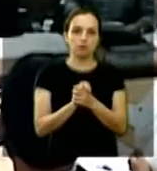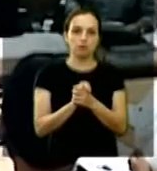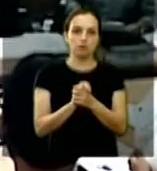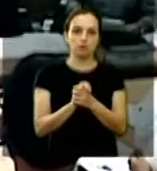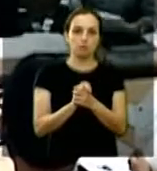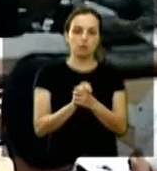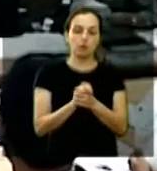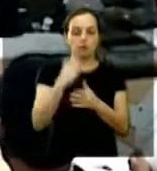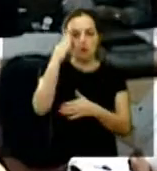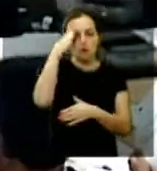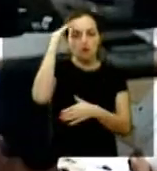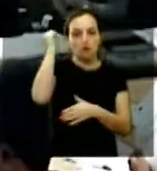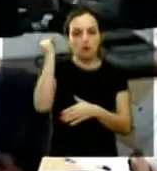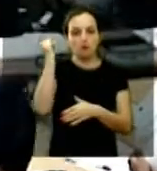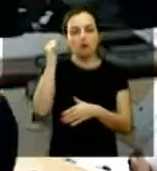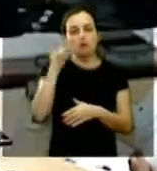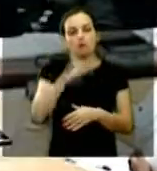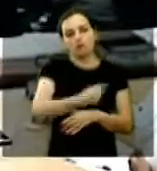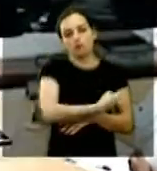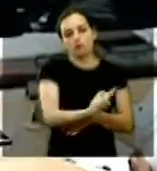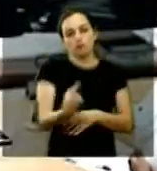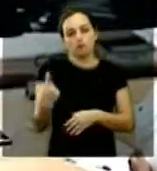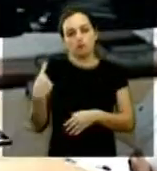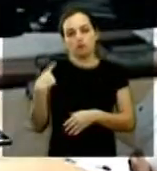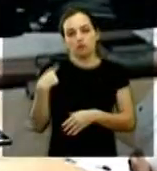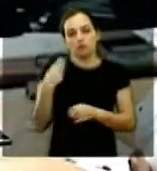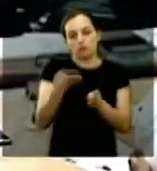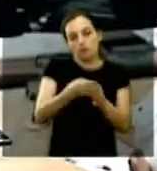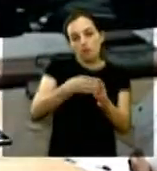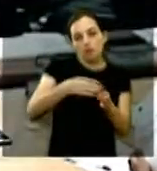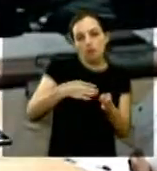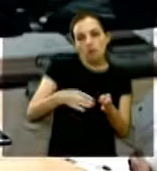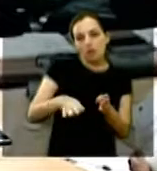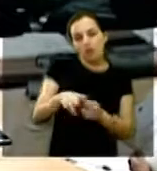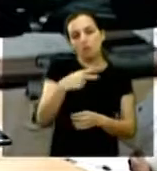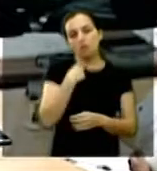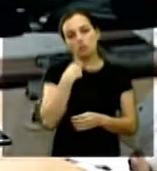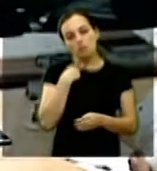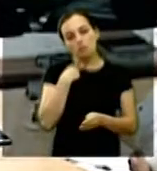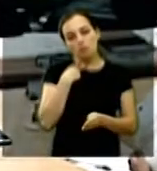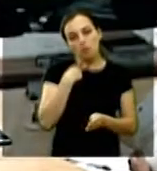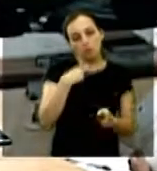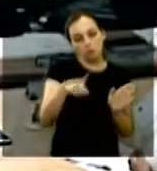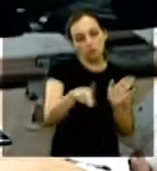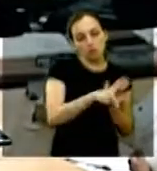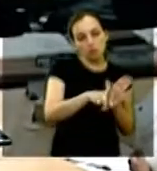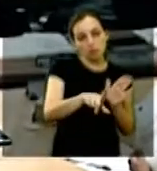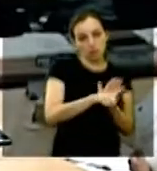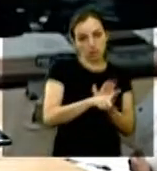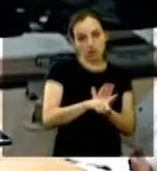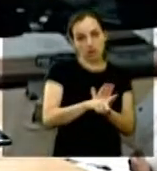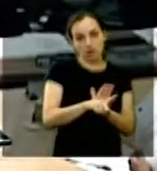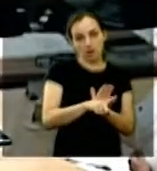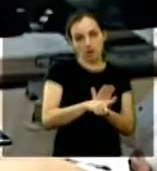nós sabemos que nós do legislativo não podemos encaminhar esse tipo de projeto de lei e houve